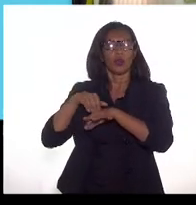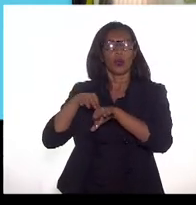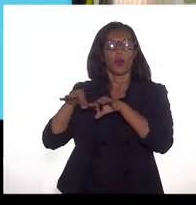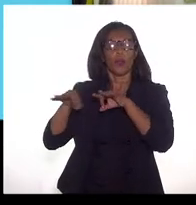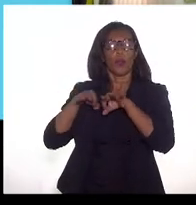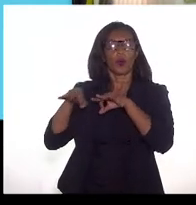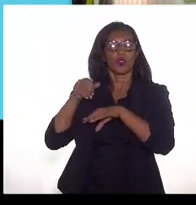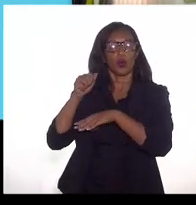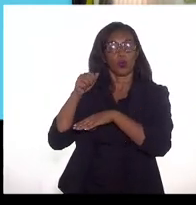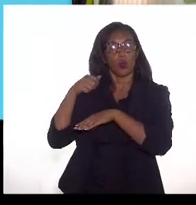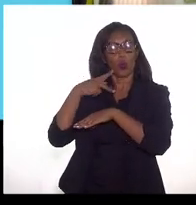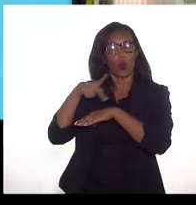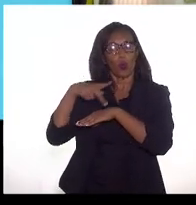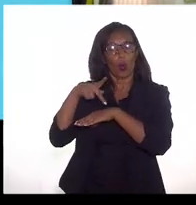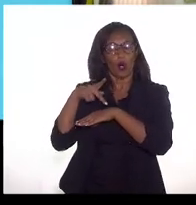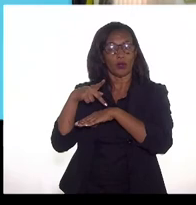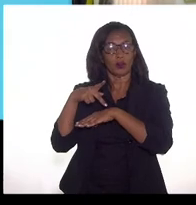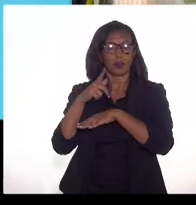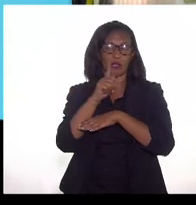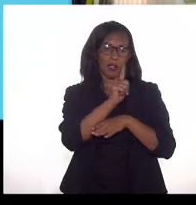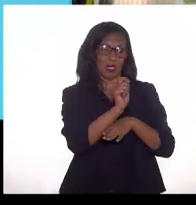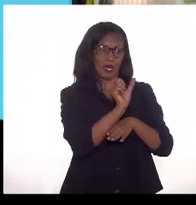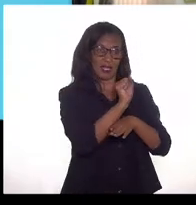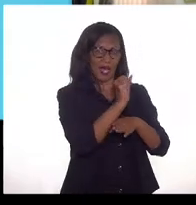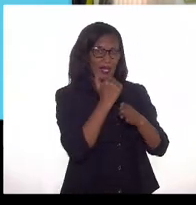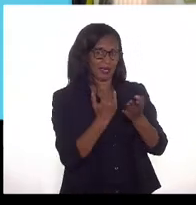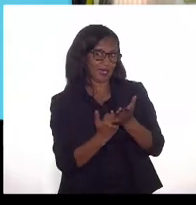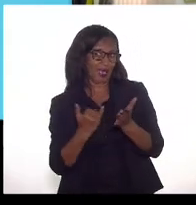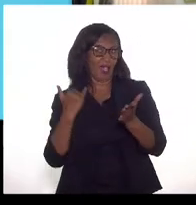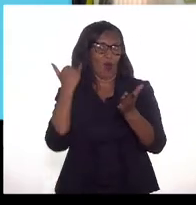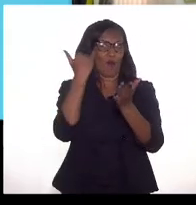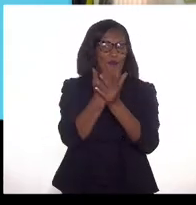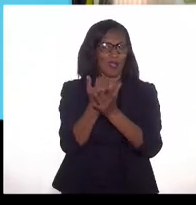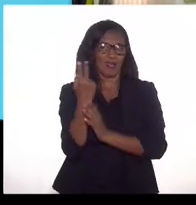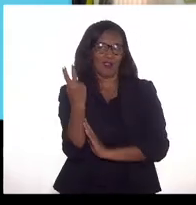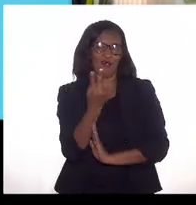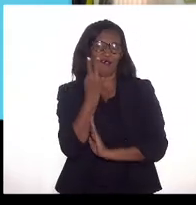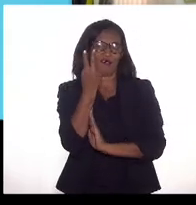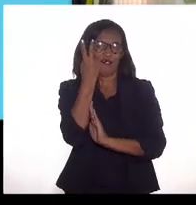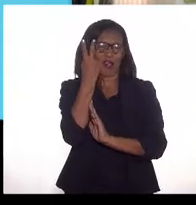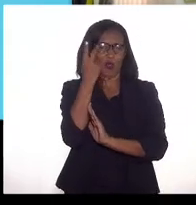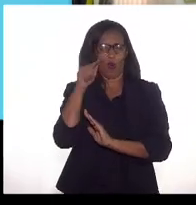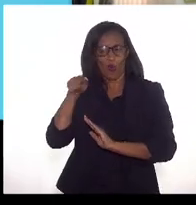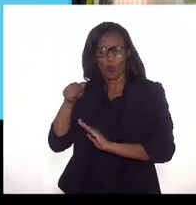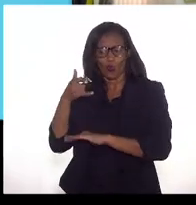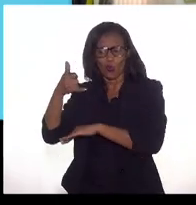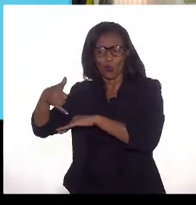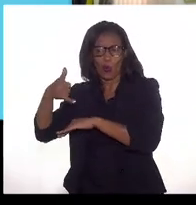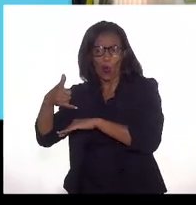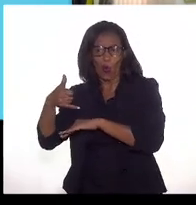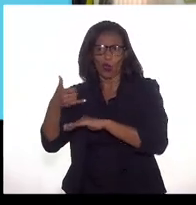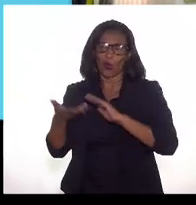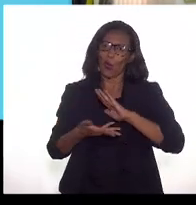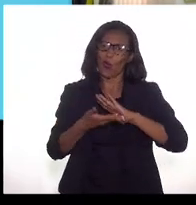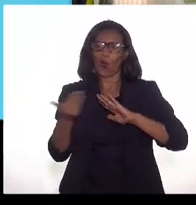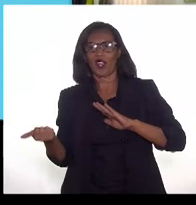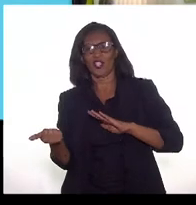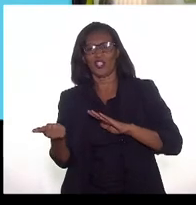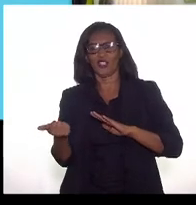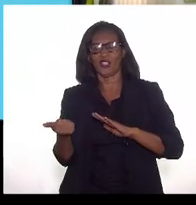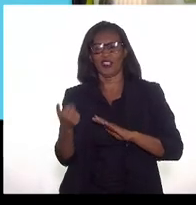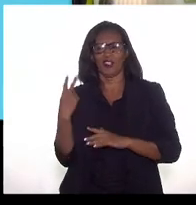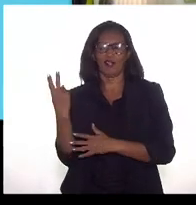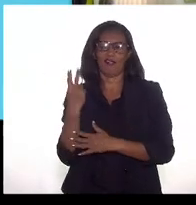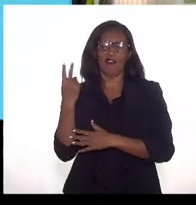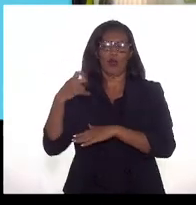óleo. O projeto gás acrescenta valor ao projeto óleo ou retira valor desse